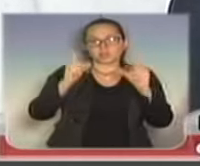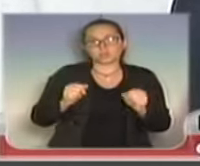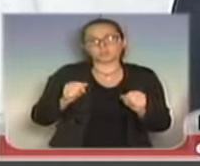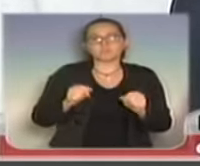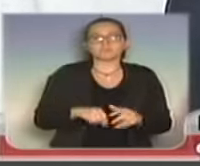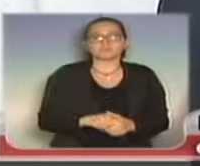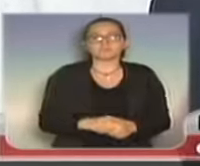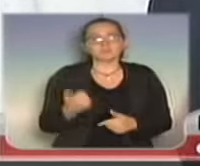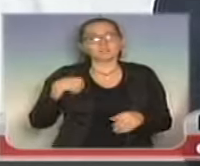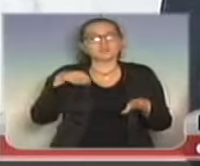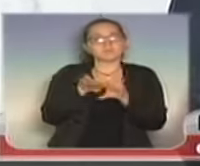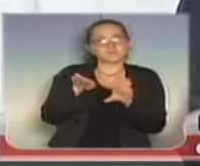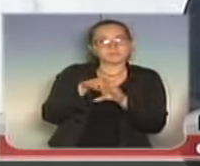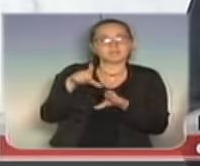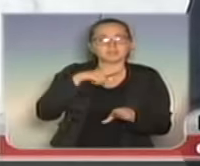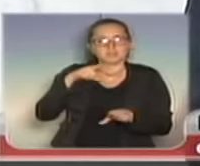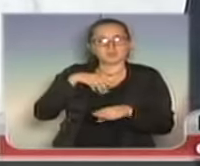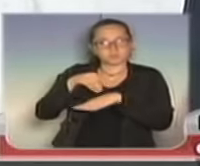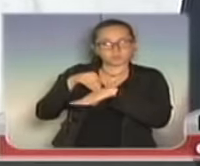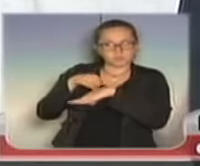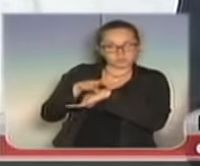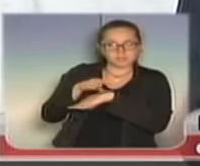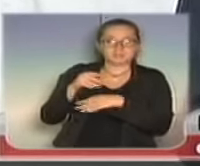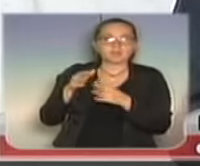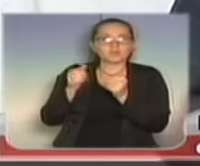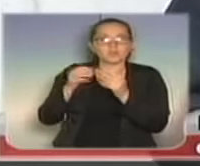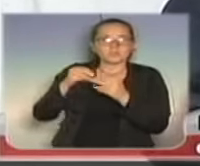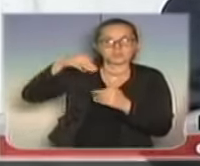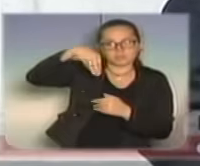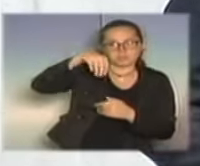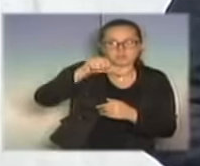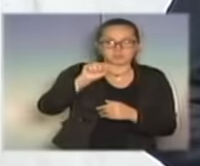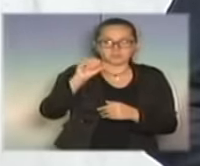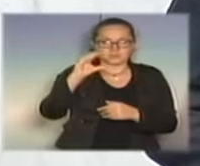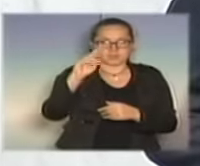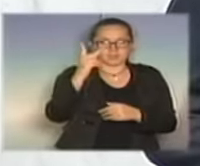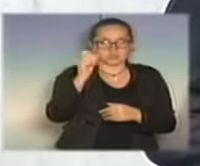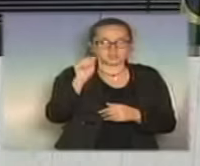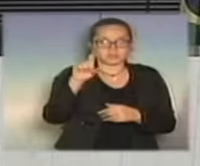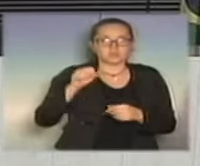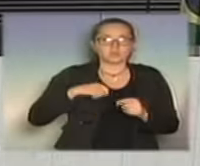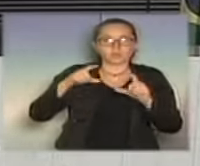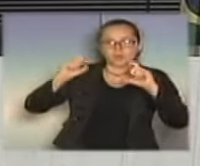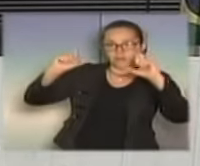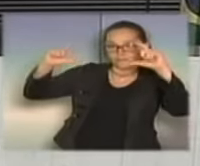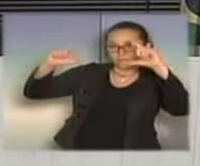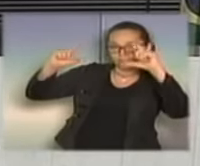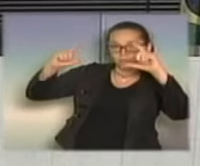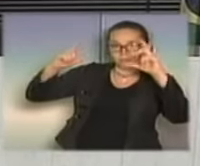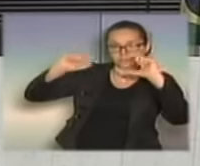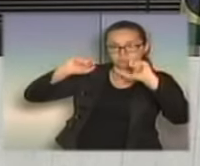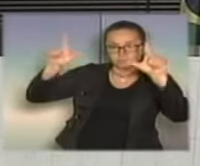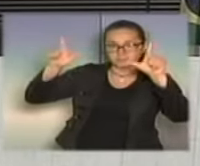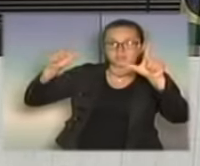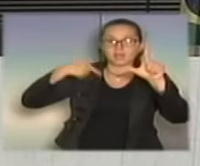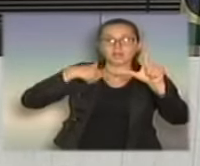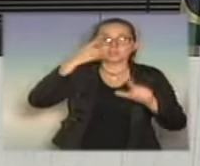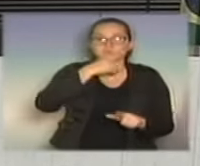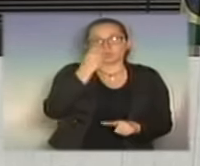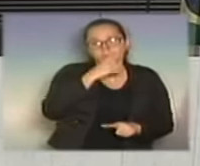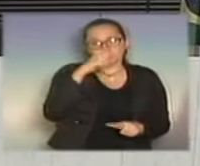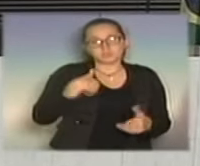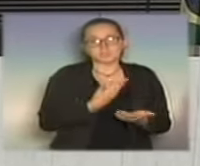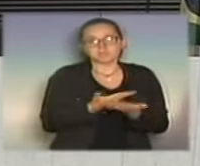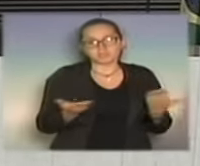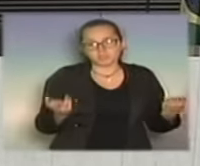Eu também trago a notícia hoje, eu vou pedir para que o Machado coloque a foto, infelizmente nesse domingo nós perdemos mais